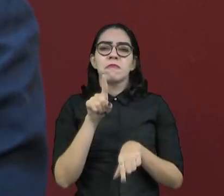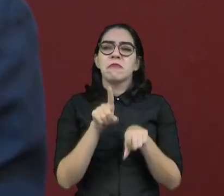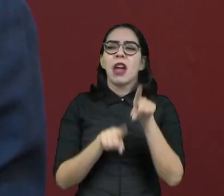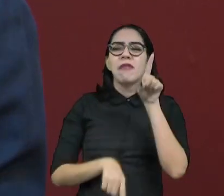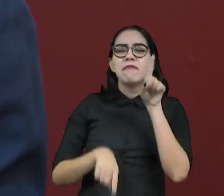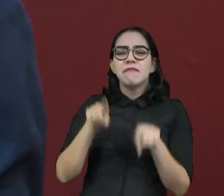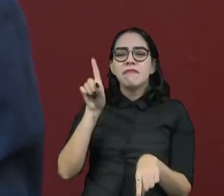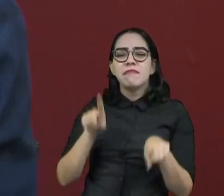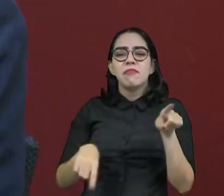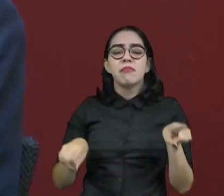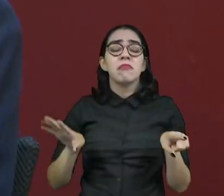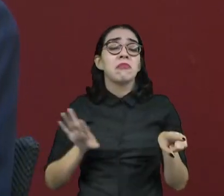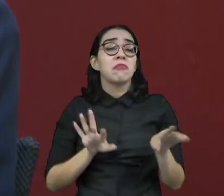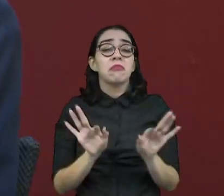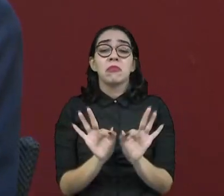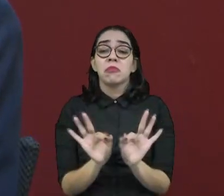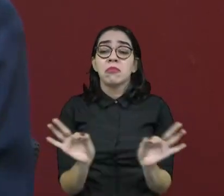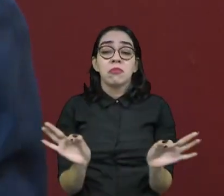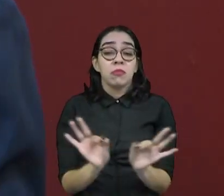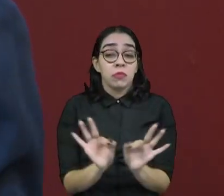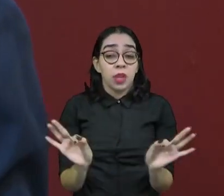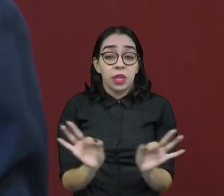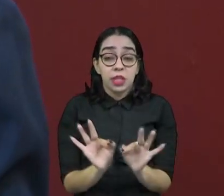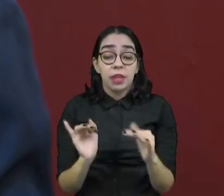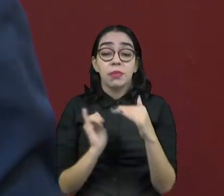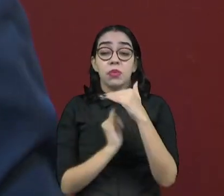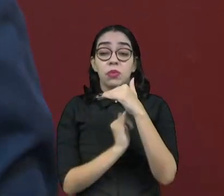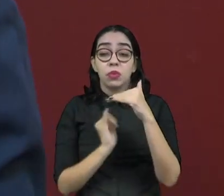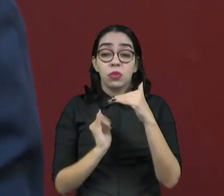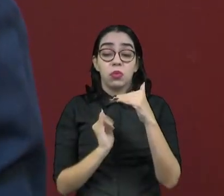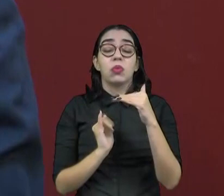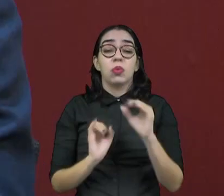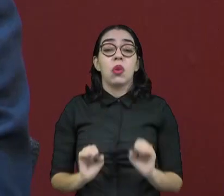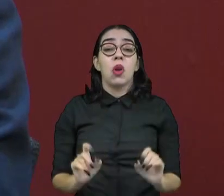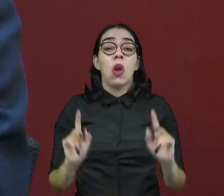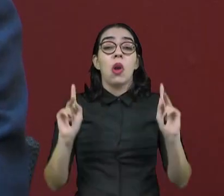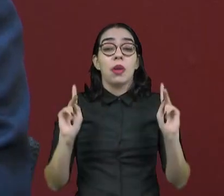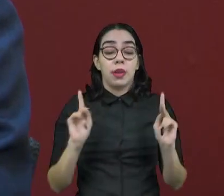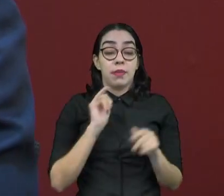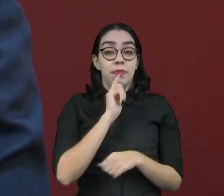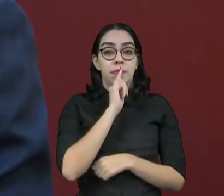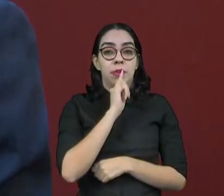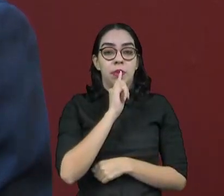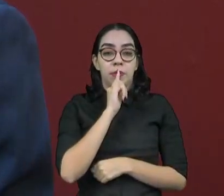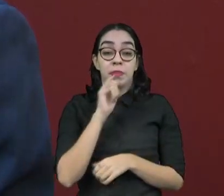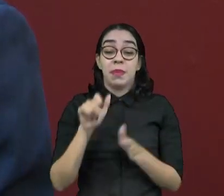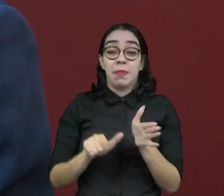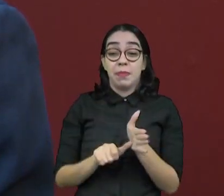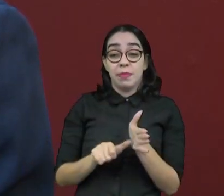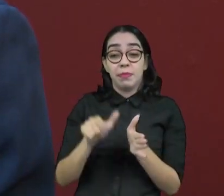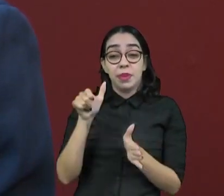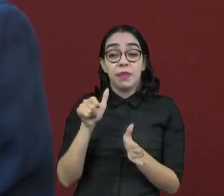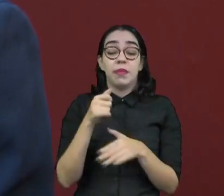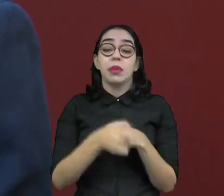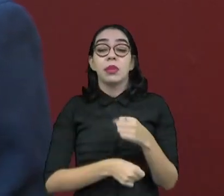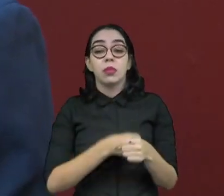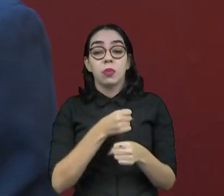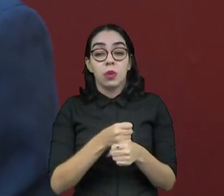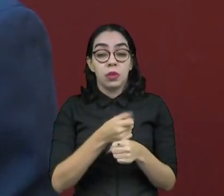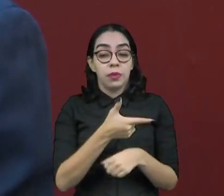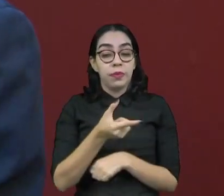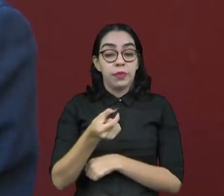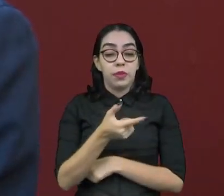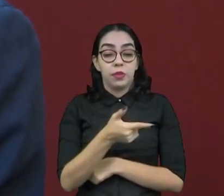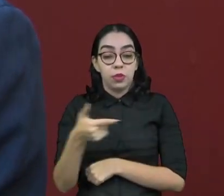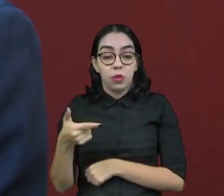muito grande entre os institutos de pesquisa. Então, você, pela primeira vez, por exemplo, agora em 2022, nós